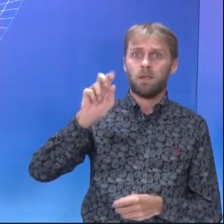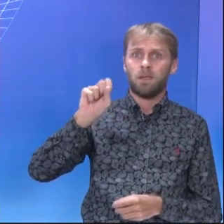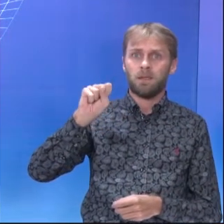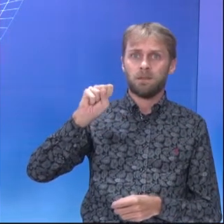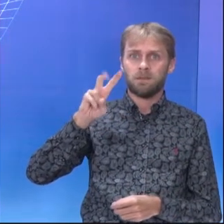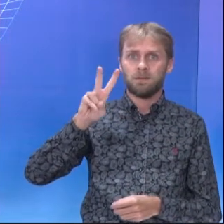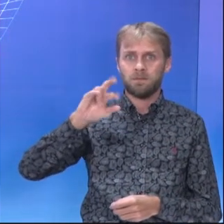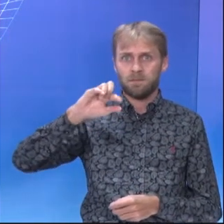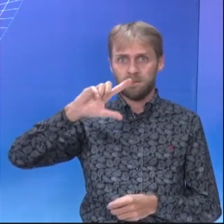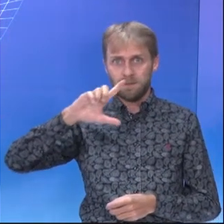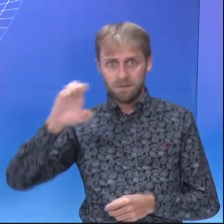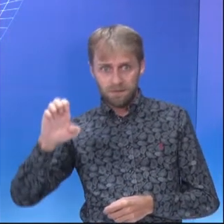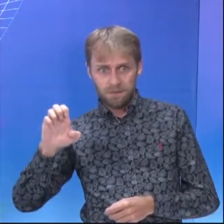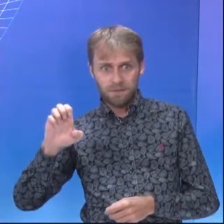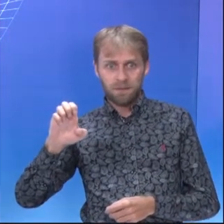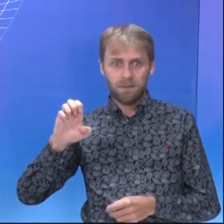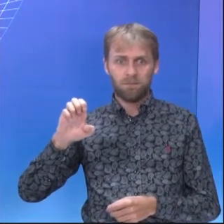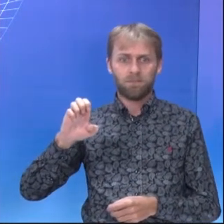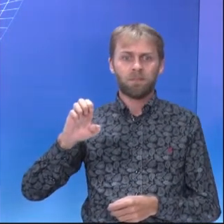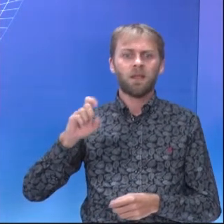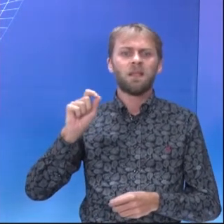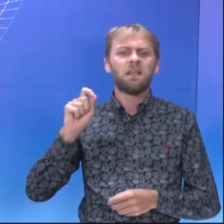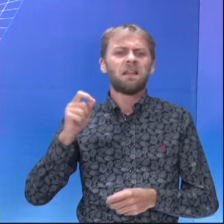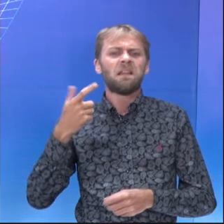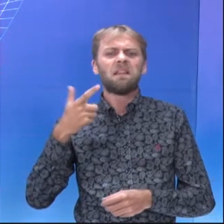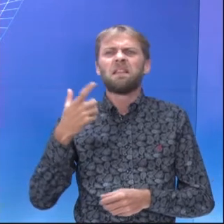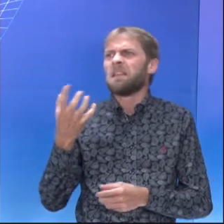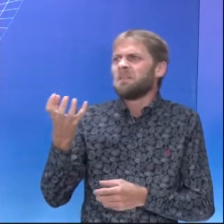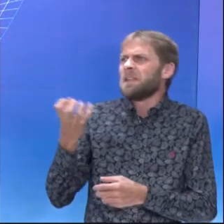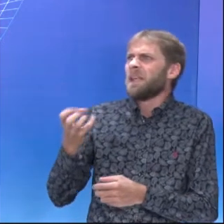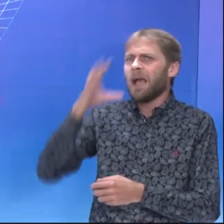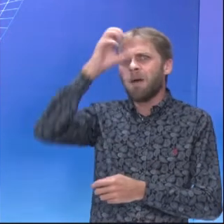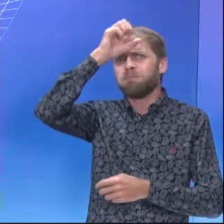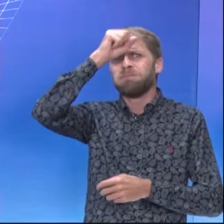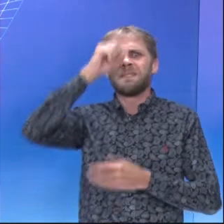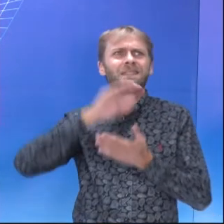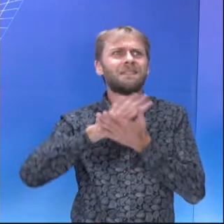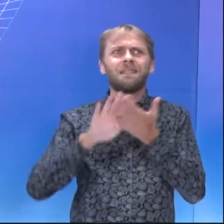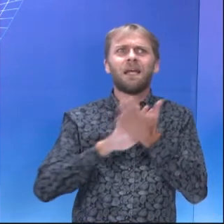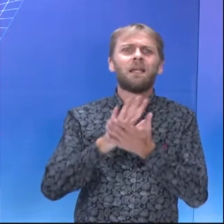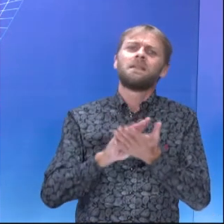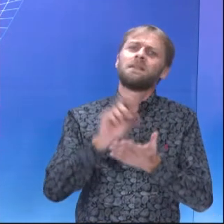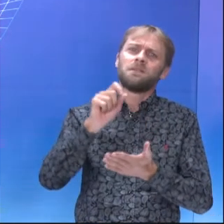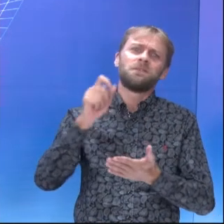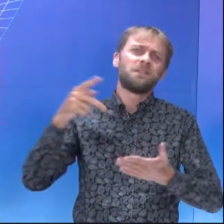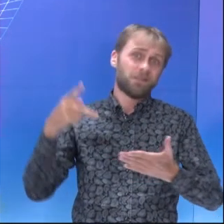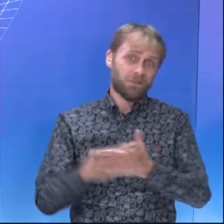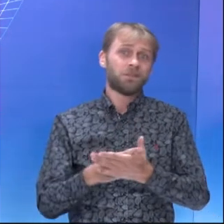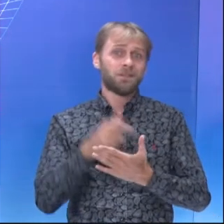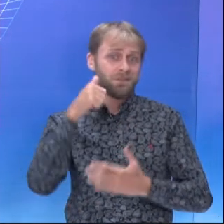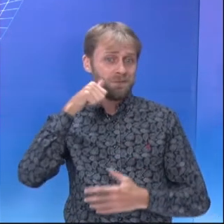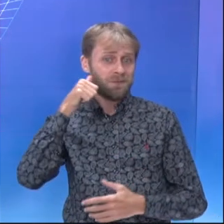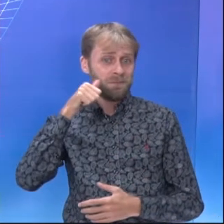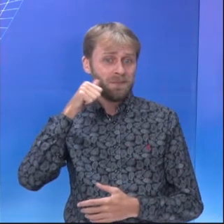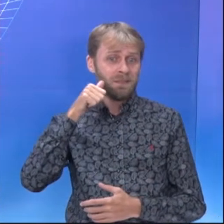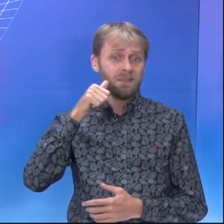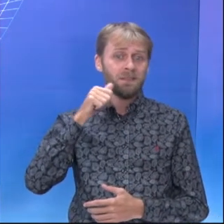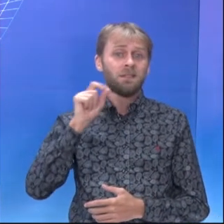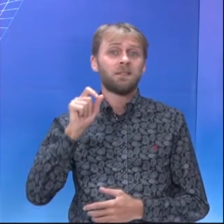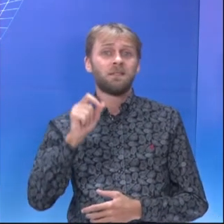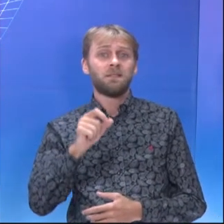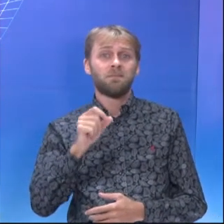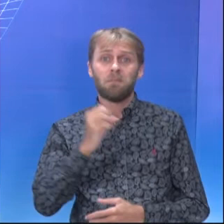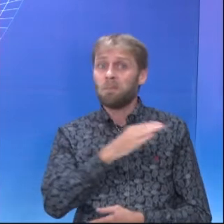are not willing to learn a lesson from the tragic shooting of a two-year-old girl by her five-year